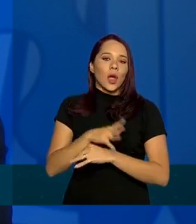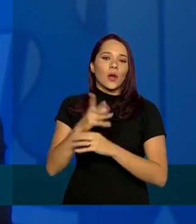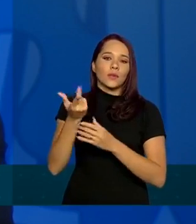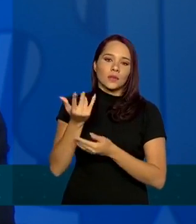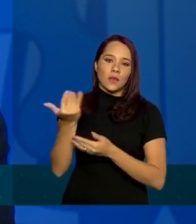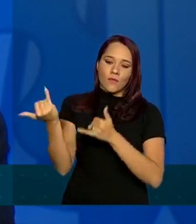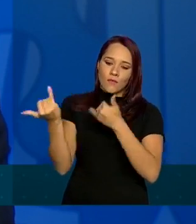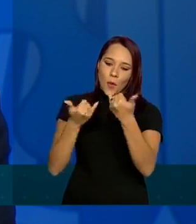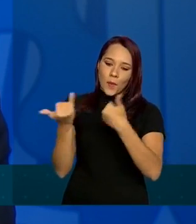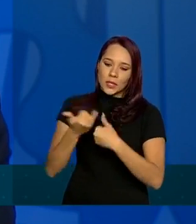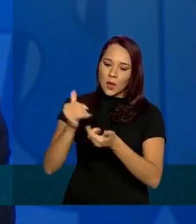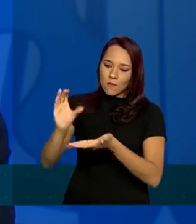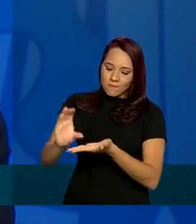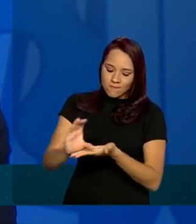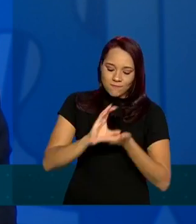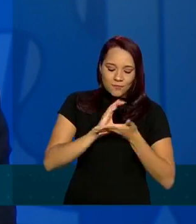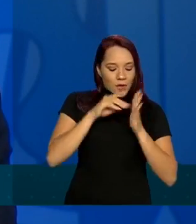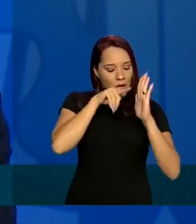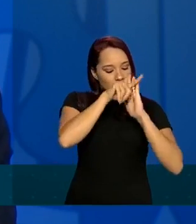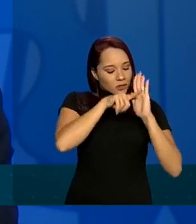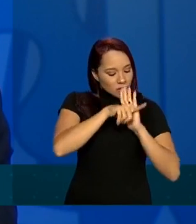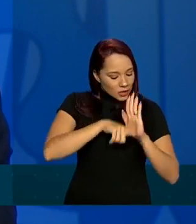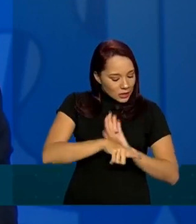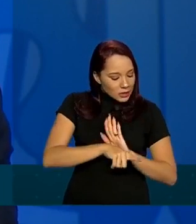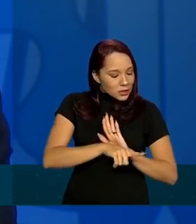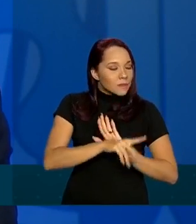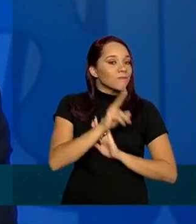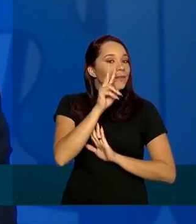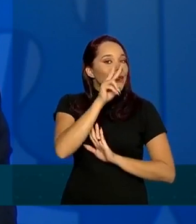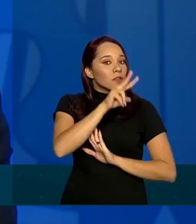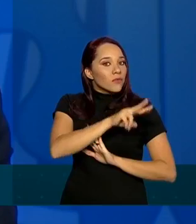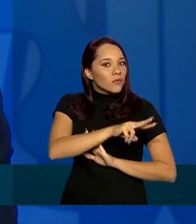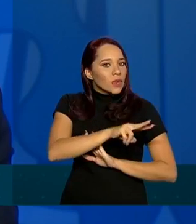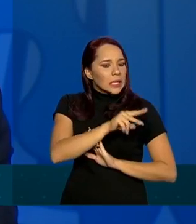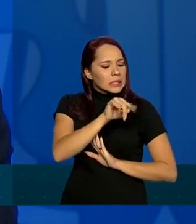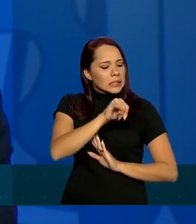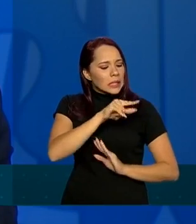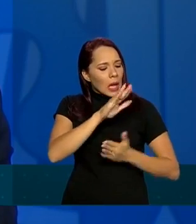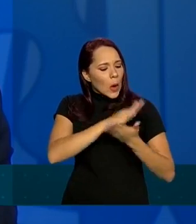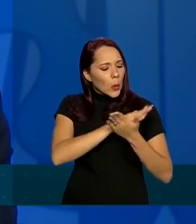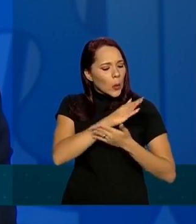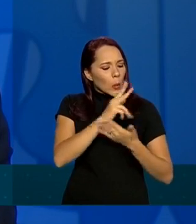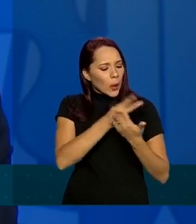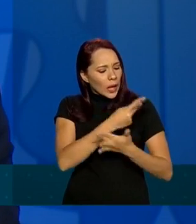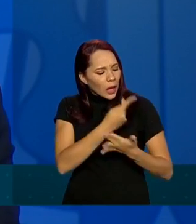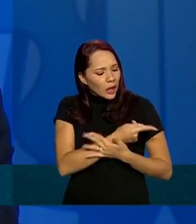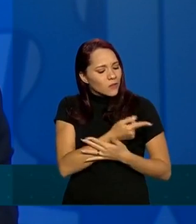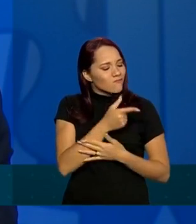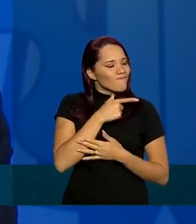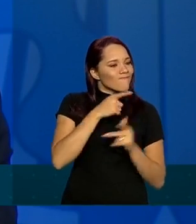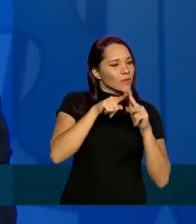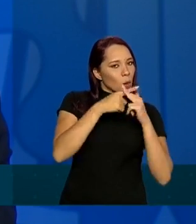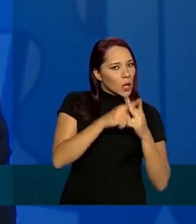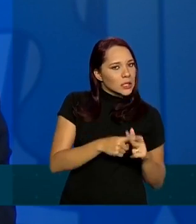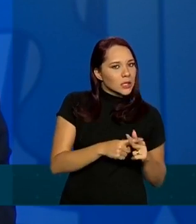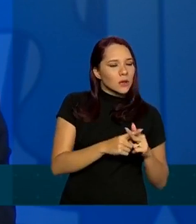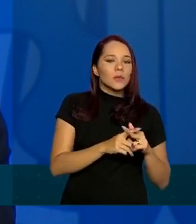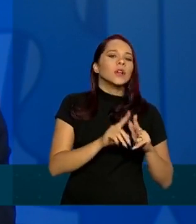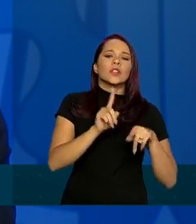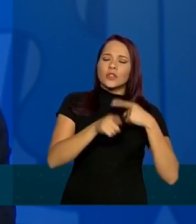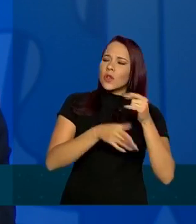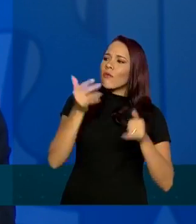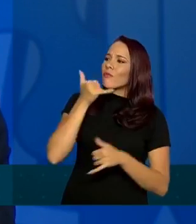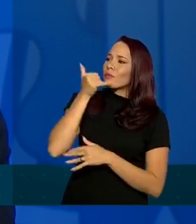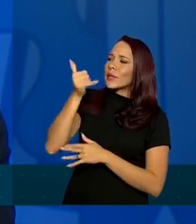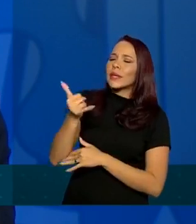informações a gente checa a gente busca inconsistências busca fazer correções entra novamente em